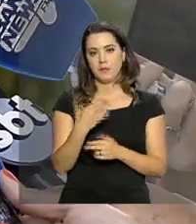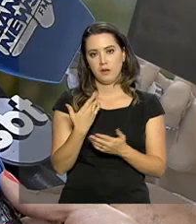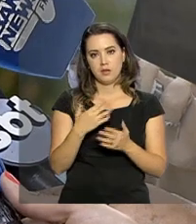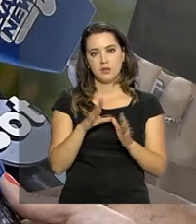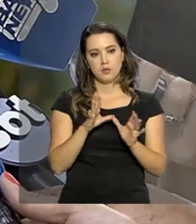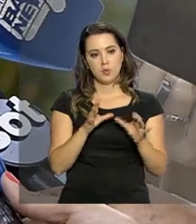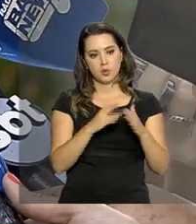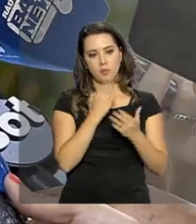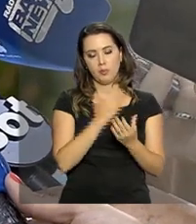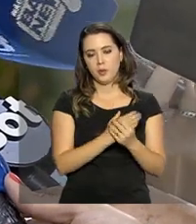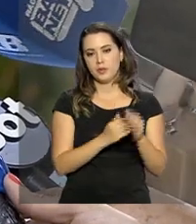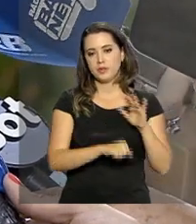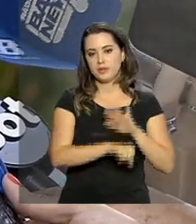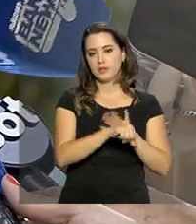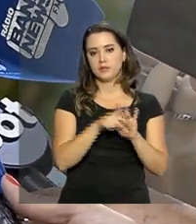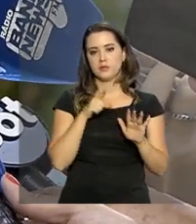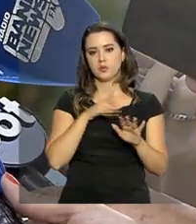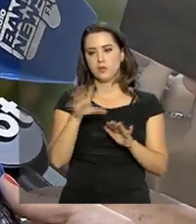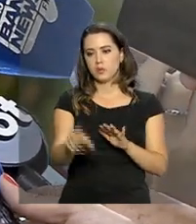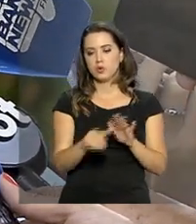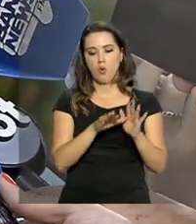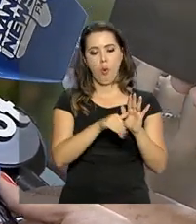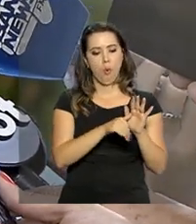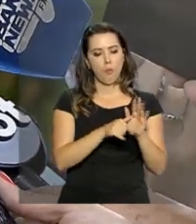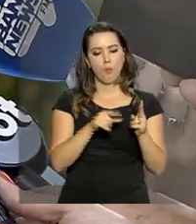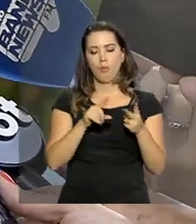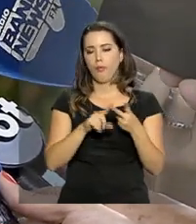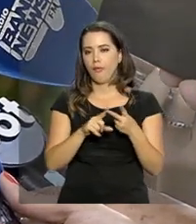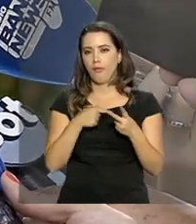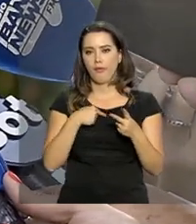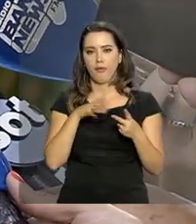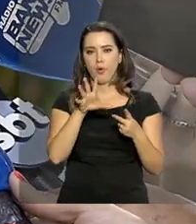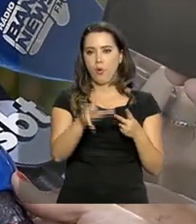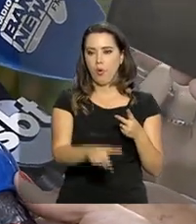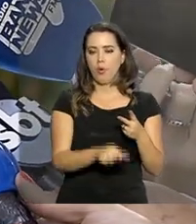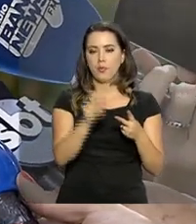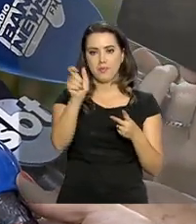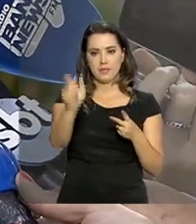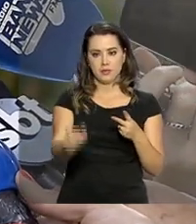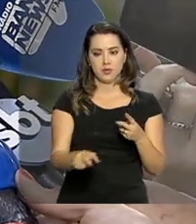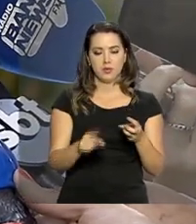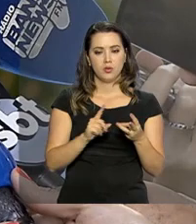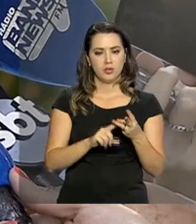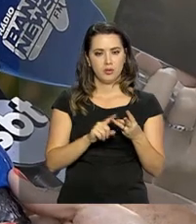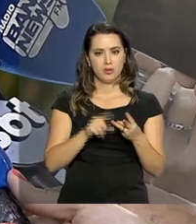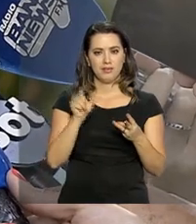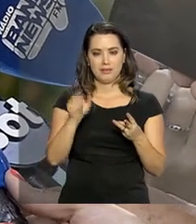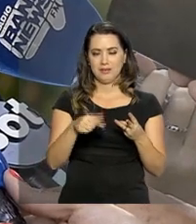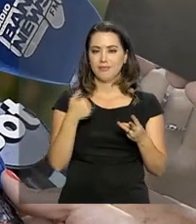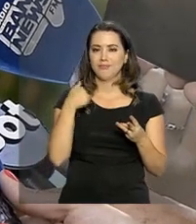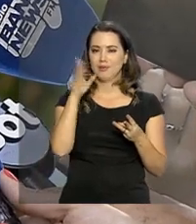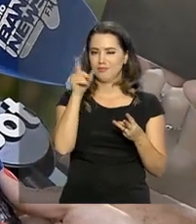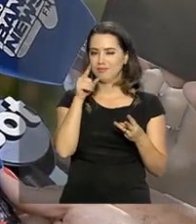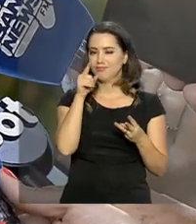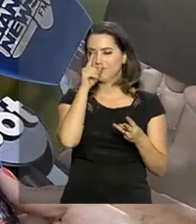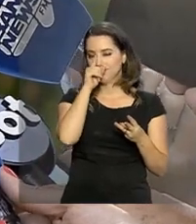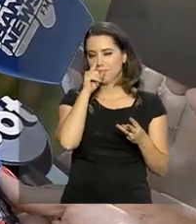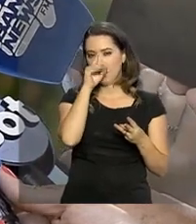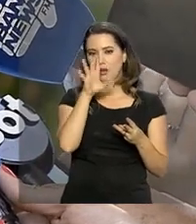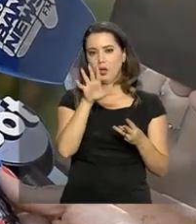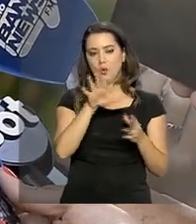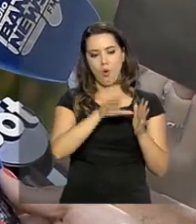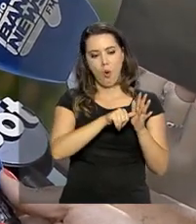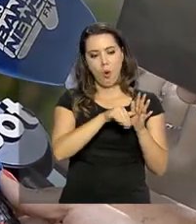tivemos não só casos pontuais de roubo, como um roubo a pedestre, mas também casos de maior gravidade,